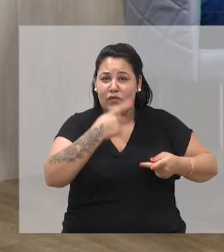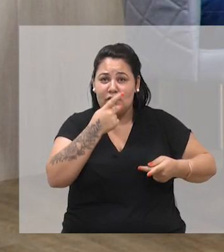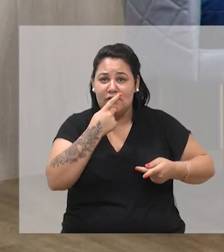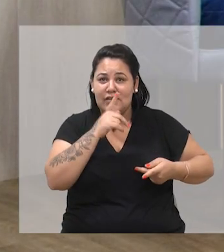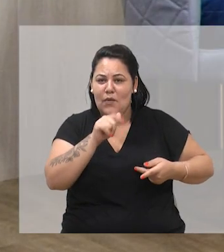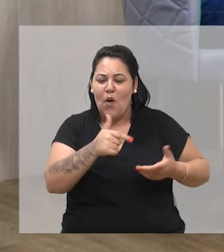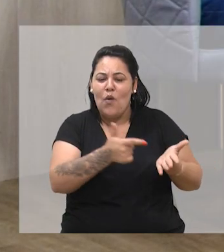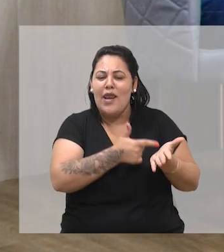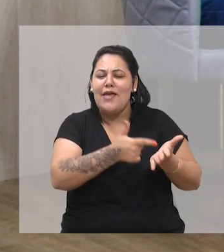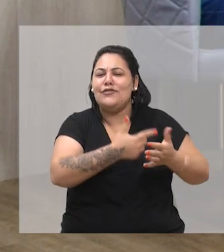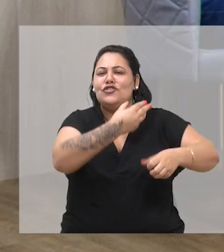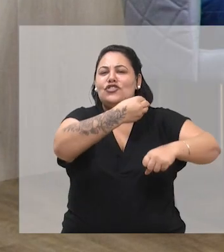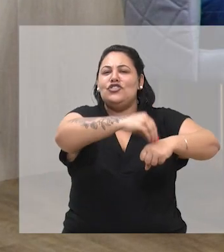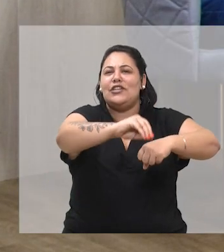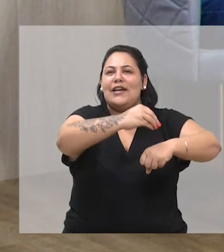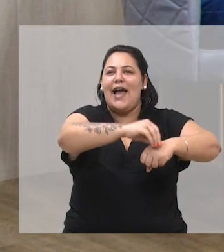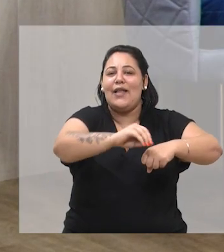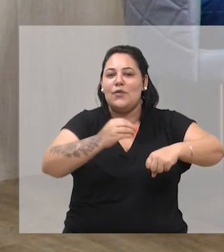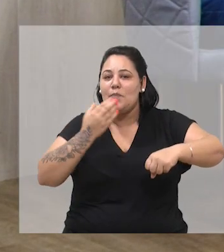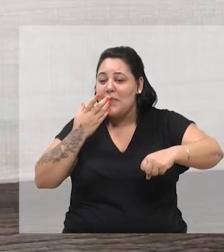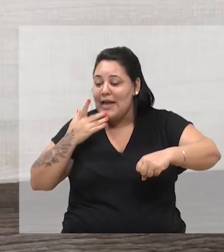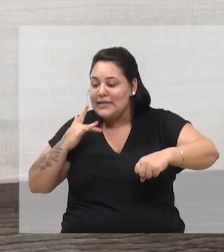para a leitura, para o prazer.